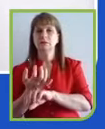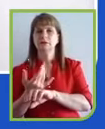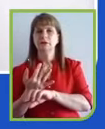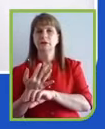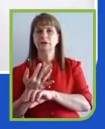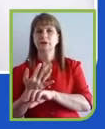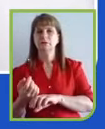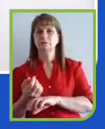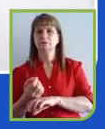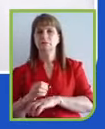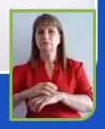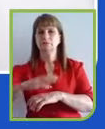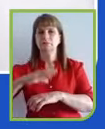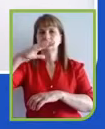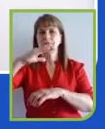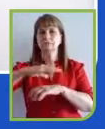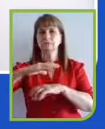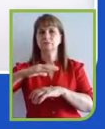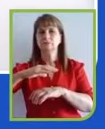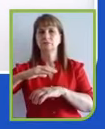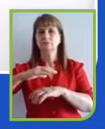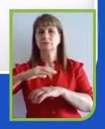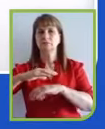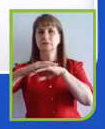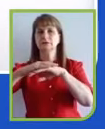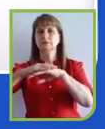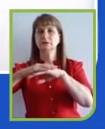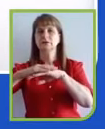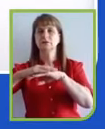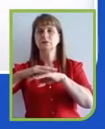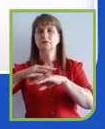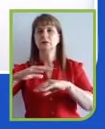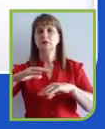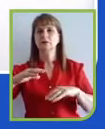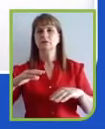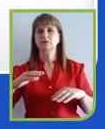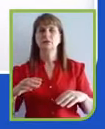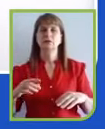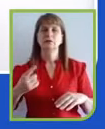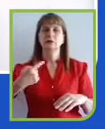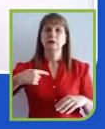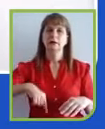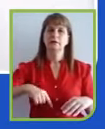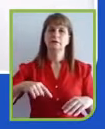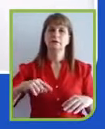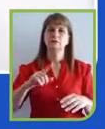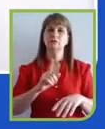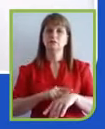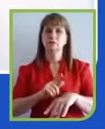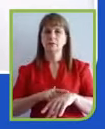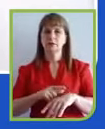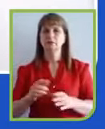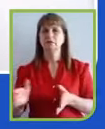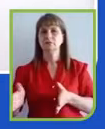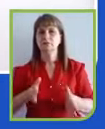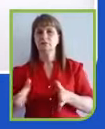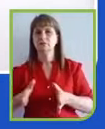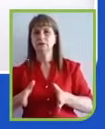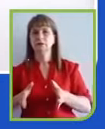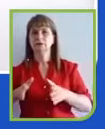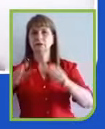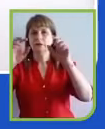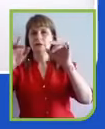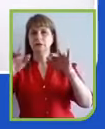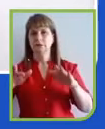não teve uma boa nessa crise. Se há alguma coisa a se celebrar, se há alguma coisa para a gente celebrar,